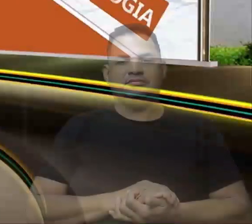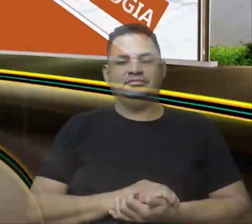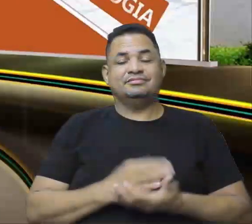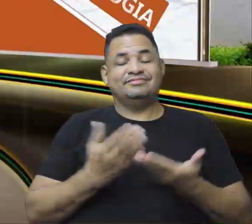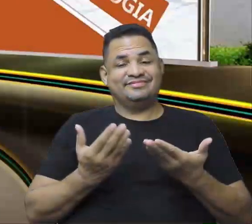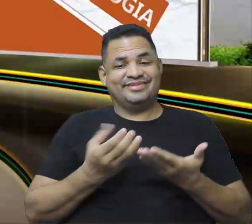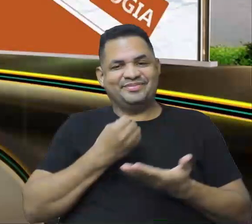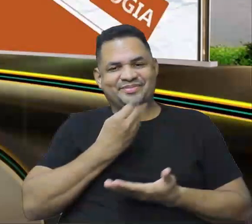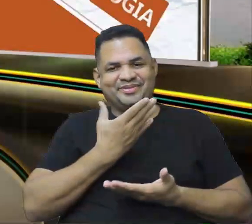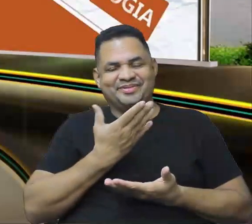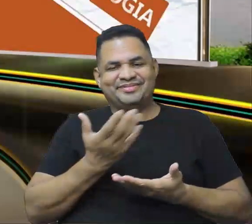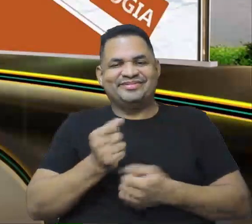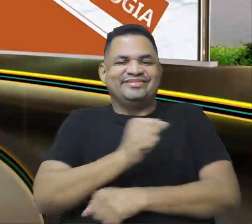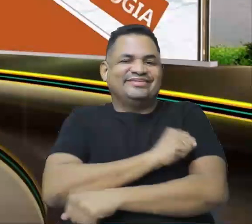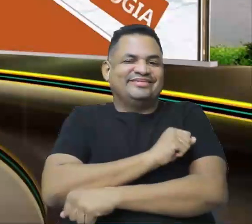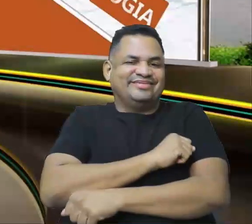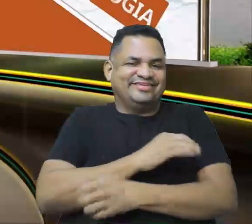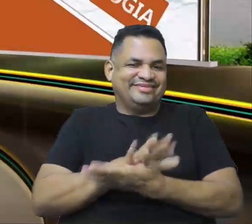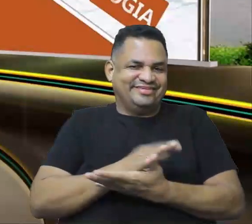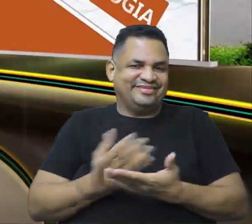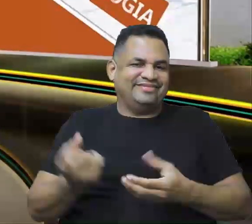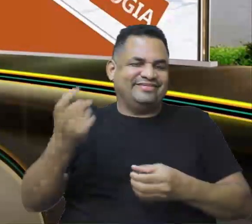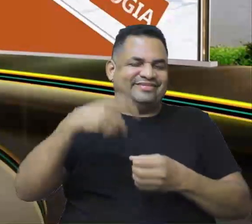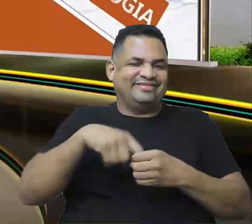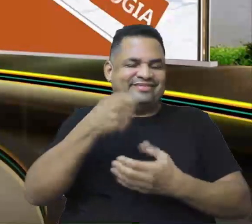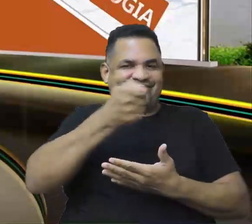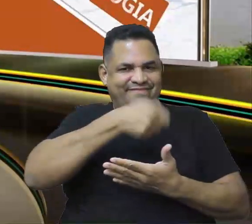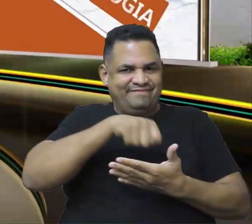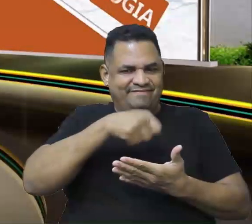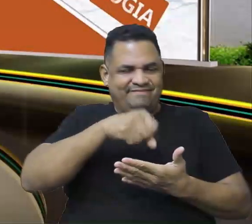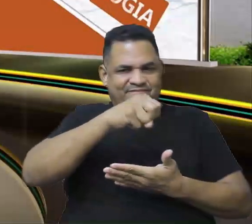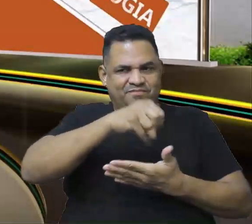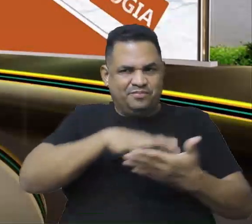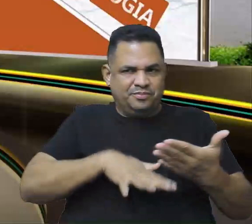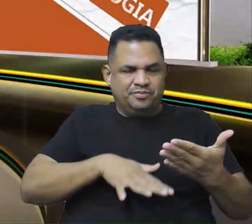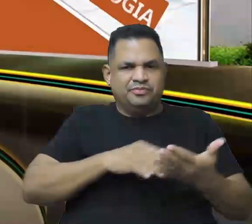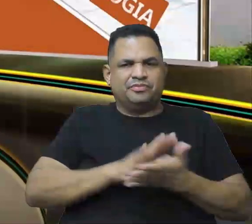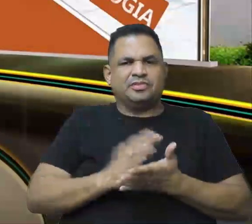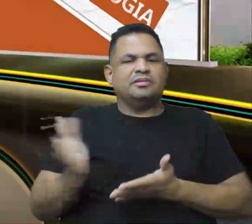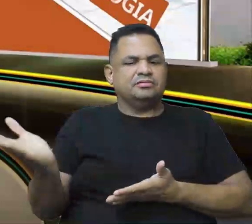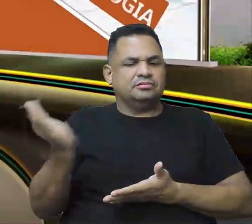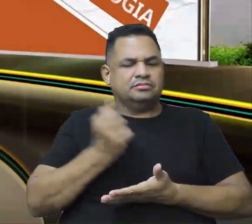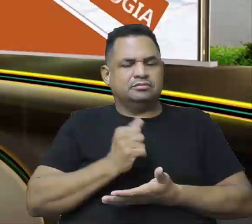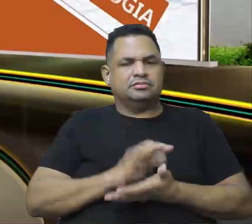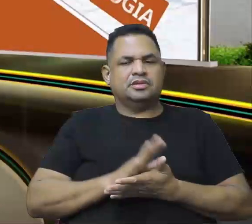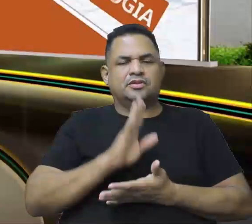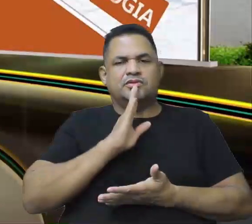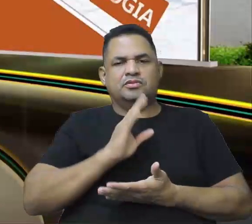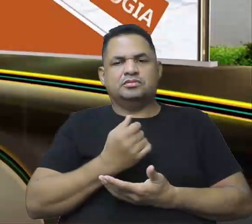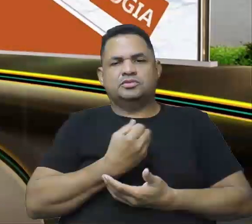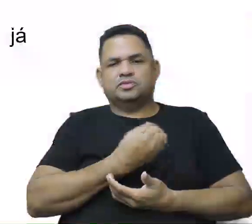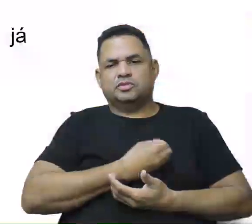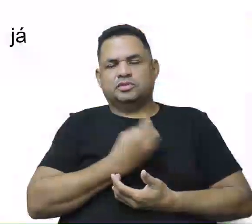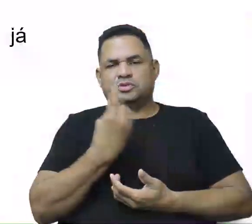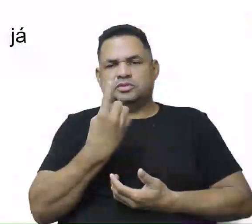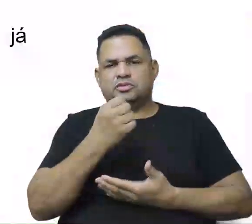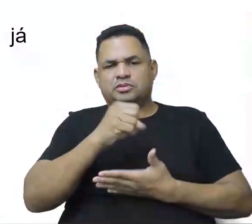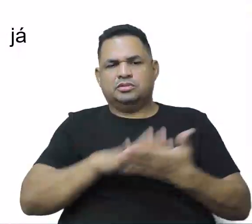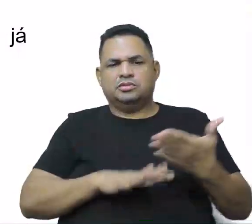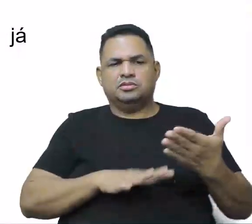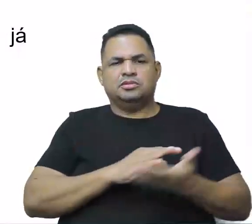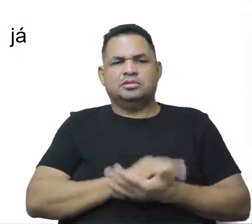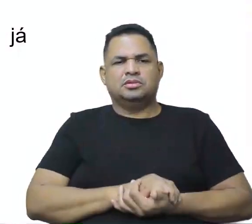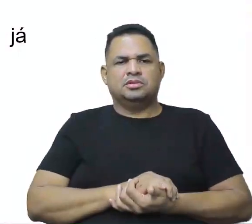Muito bem, galerinha. Voltamos agora para a correção da nossa atividade. Vamos lá! Vamos conhecer a questão 1. O que ela trouxe para